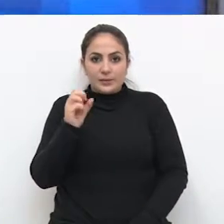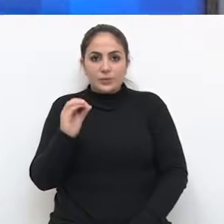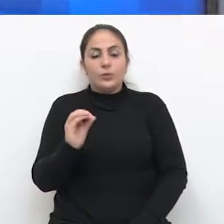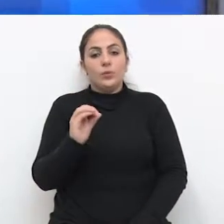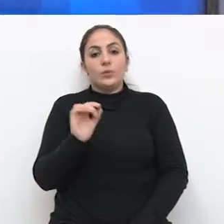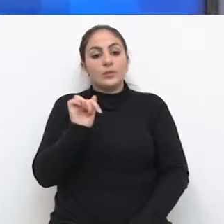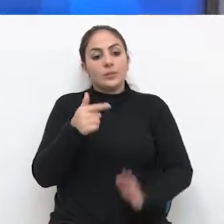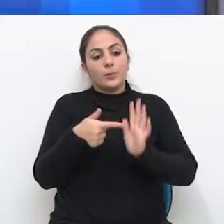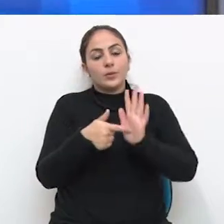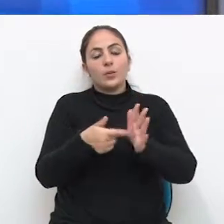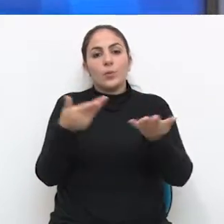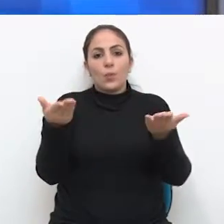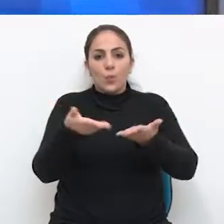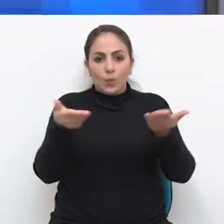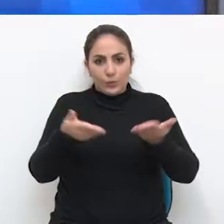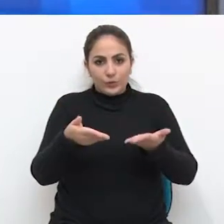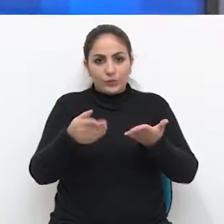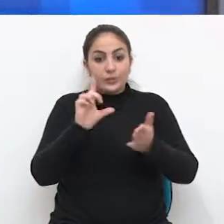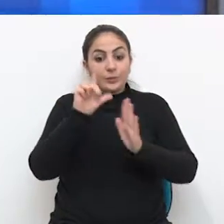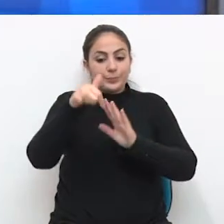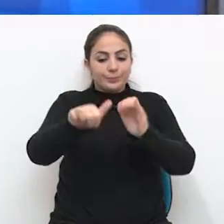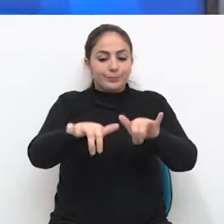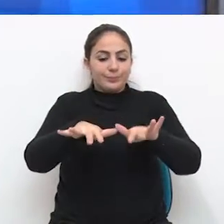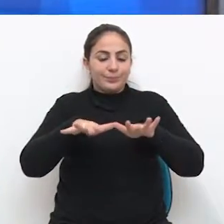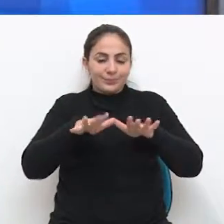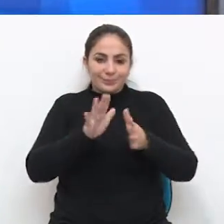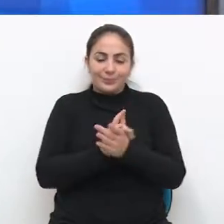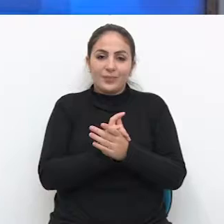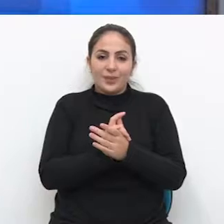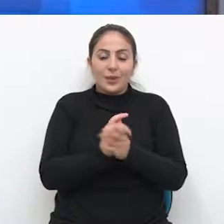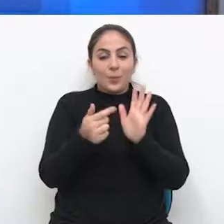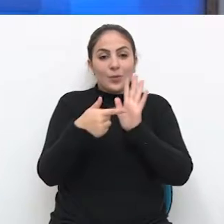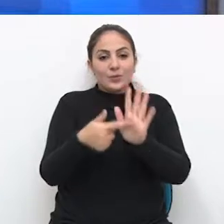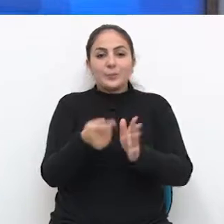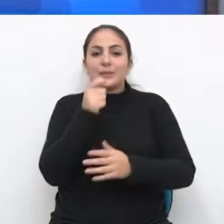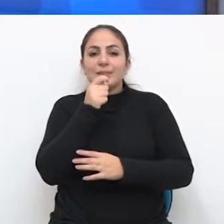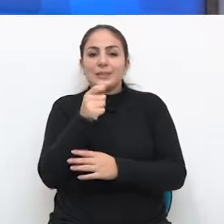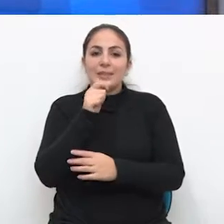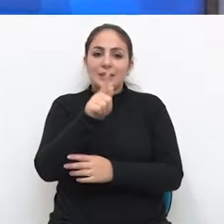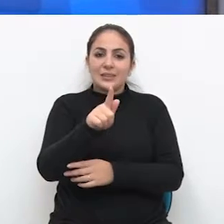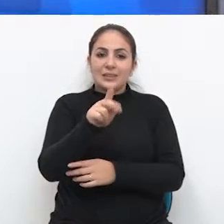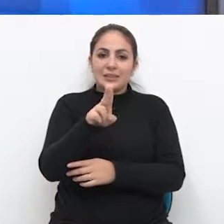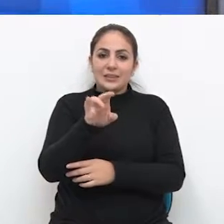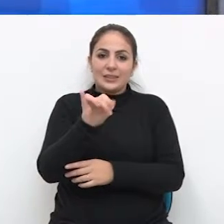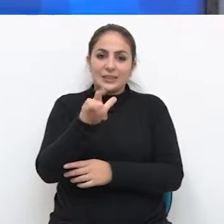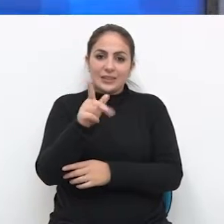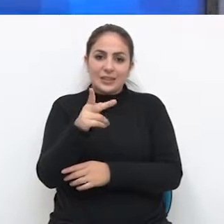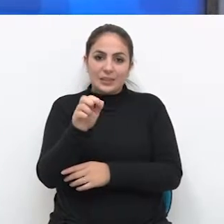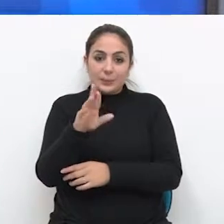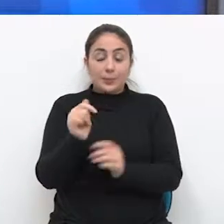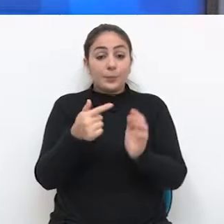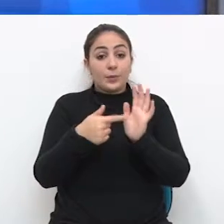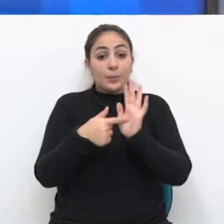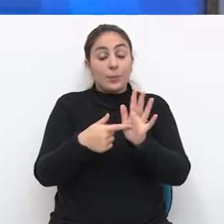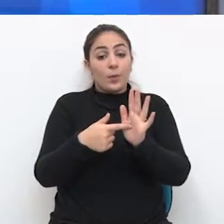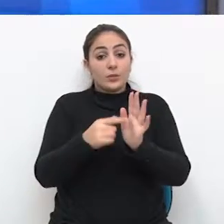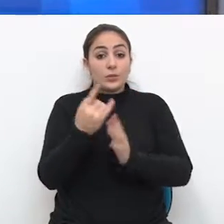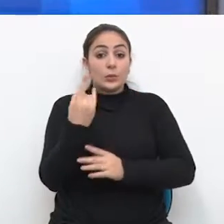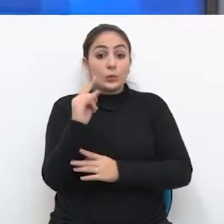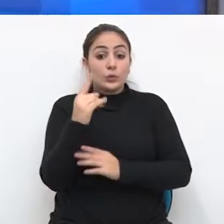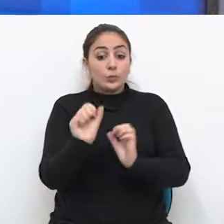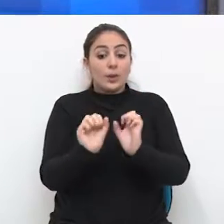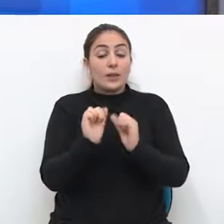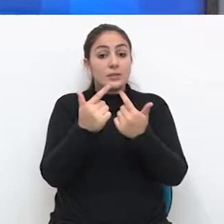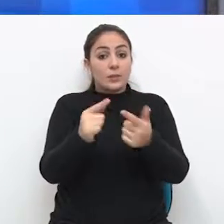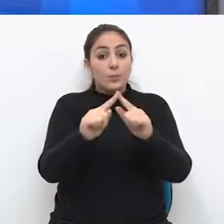exibido hoje, logo após a sessão plenária. Apresentado pelo jornalista Guilherme Canal, o programa mostra o